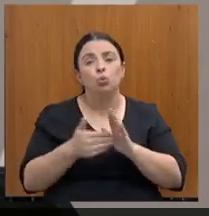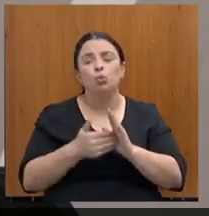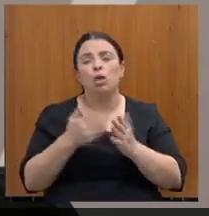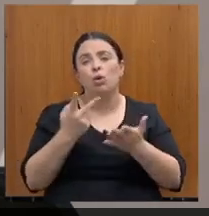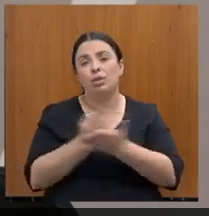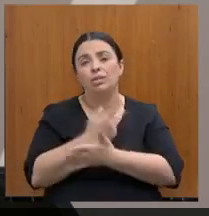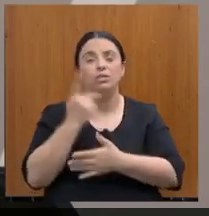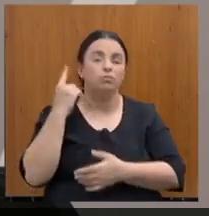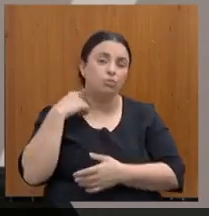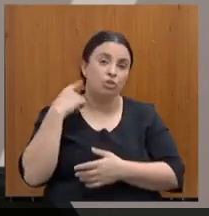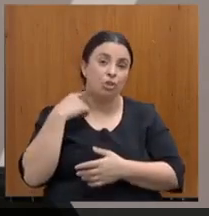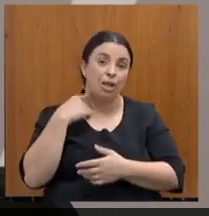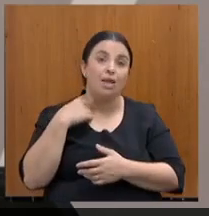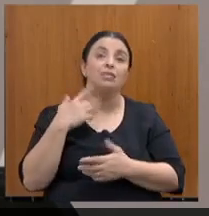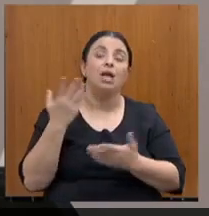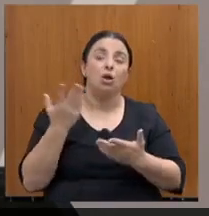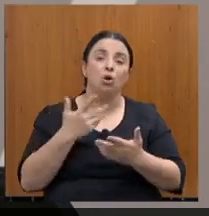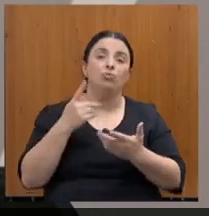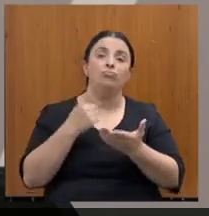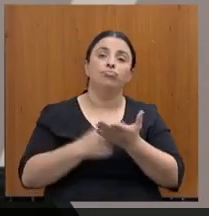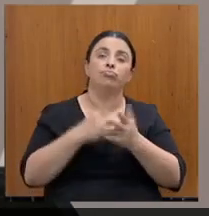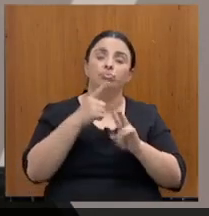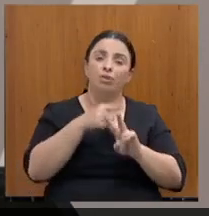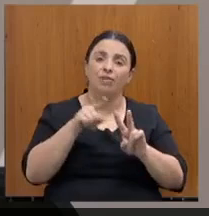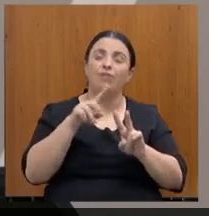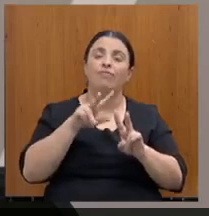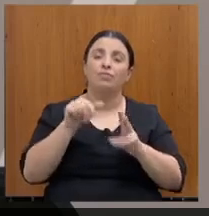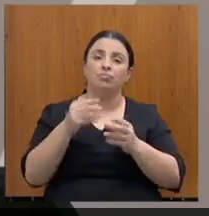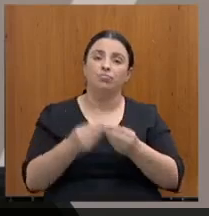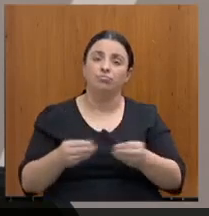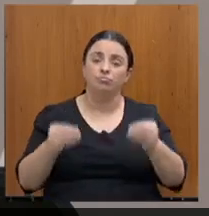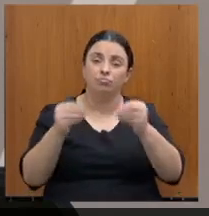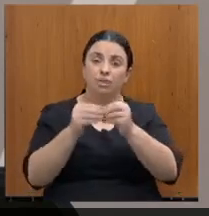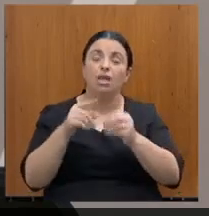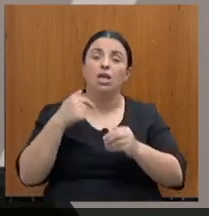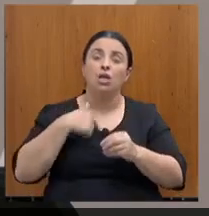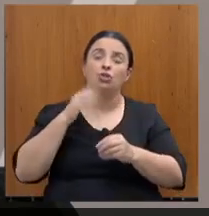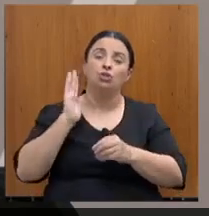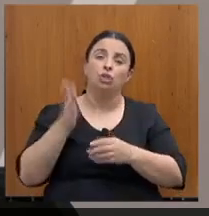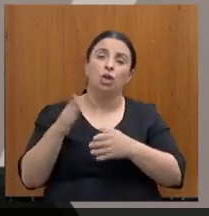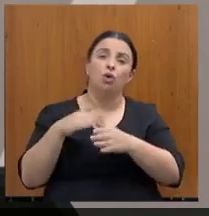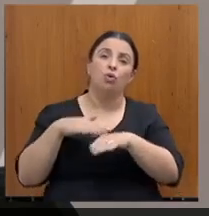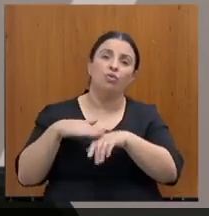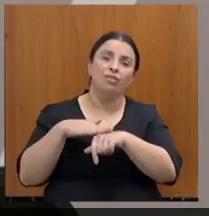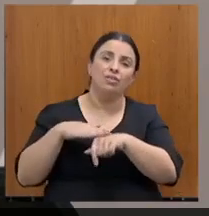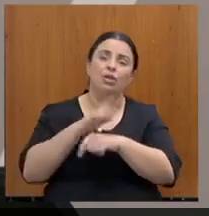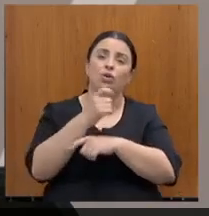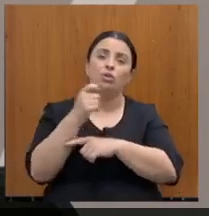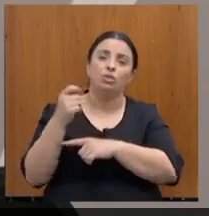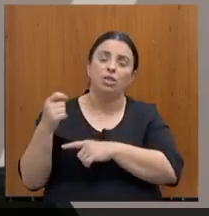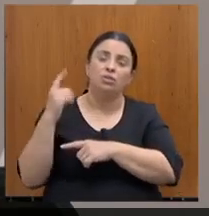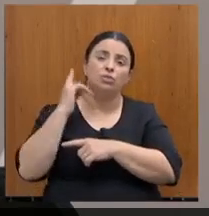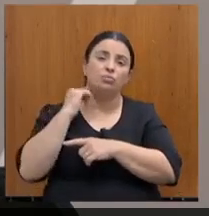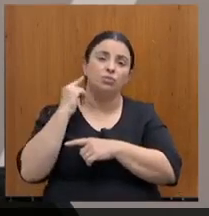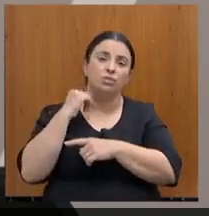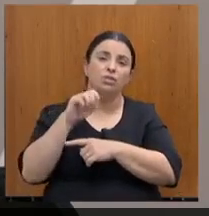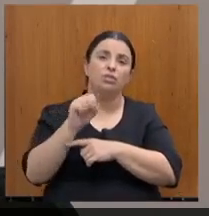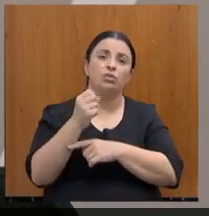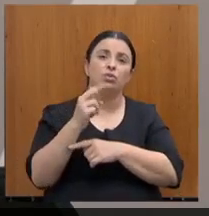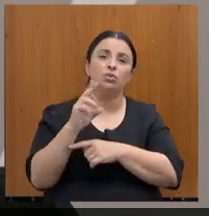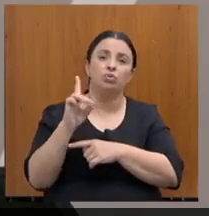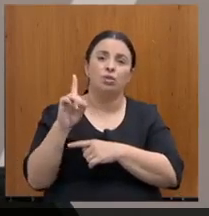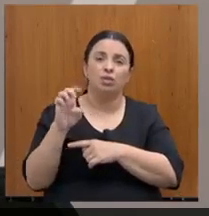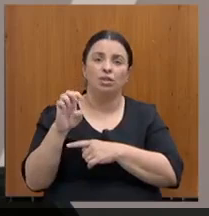nesse momento, estou conectado com a Associação de Municípios da área mineira da Sudene, com vários prefeitos da região